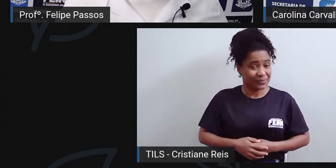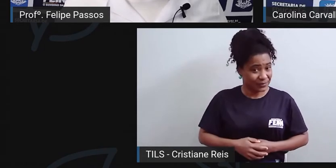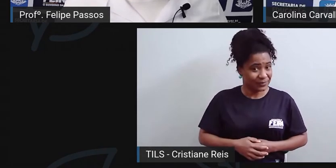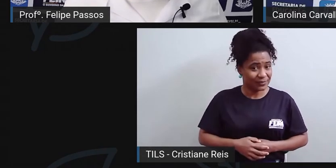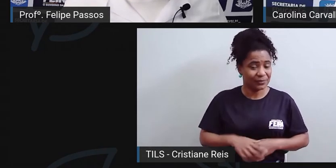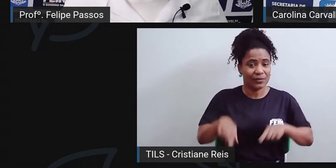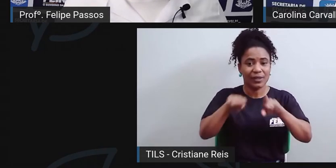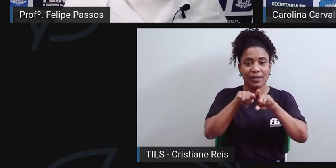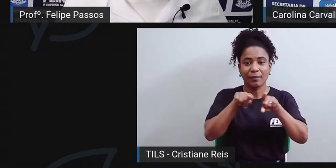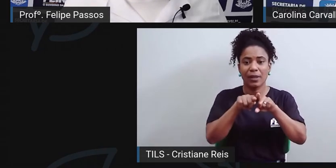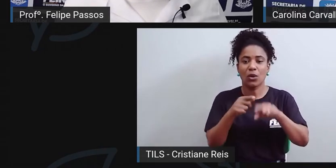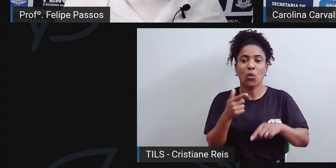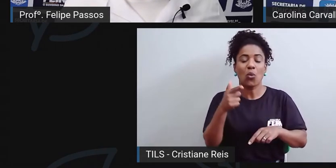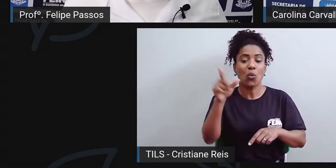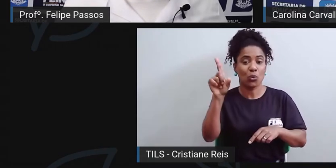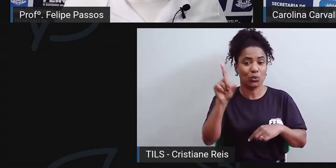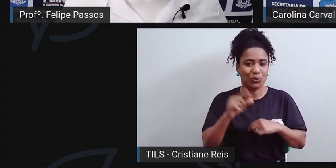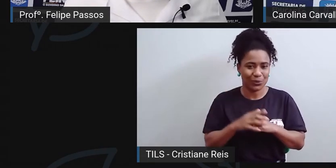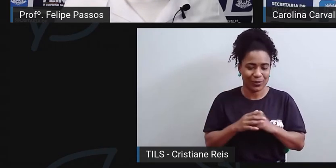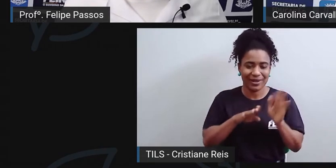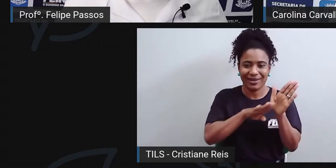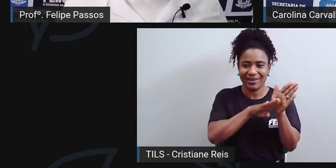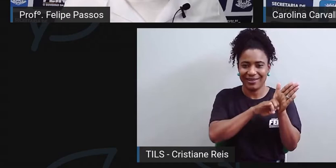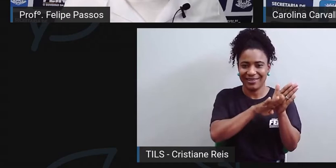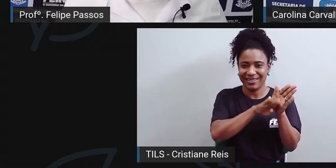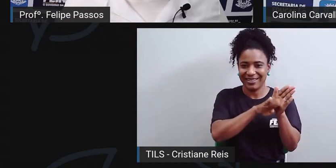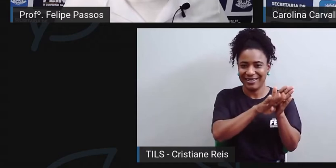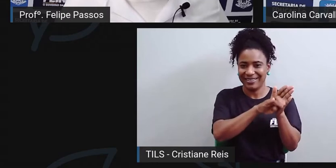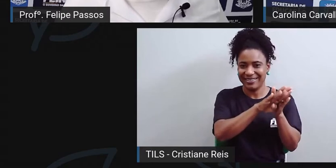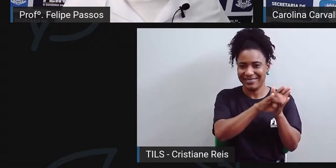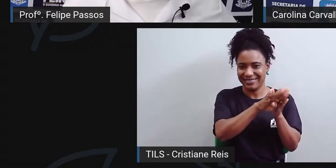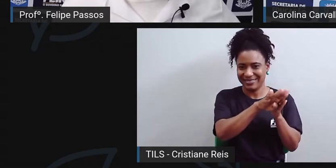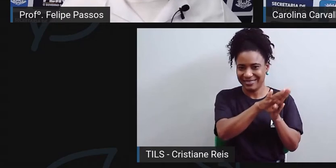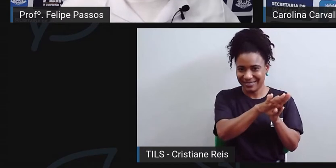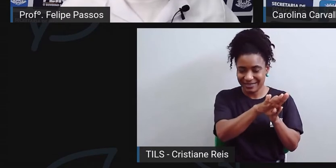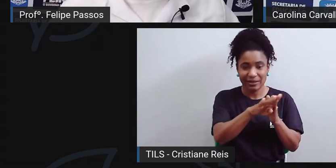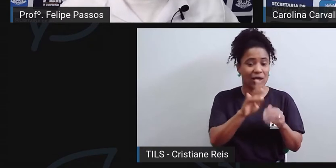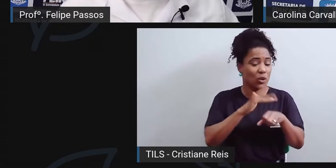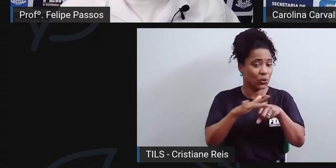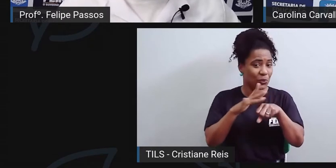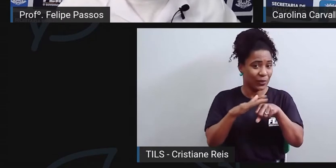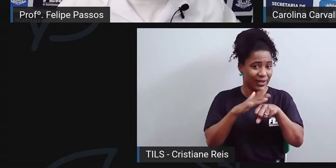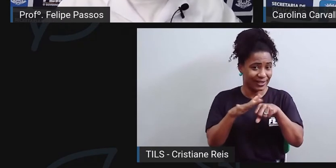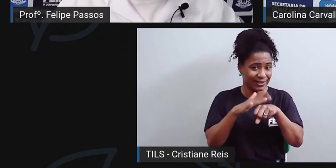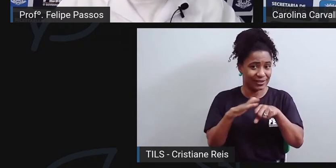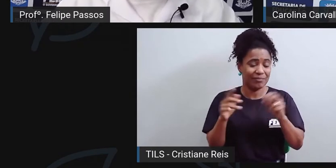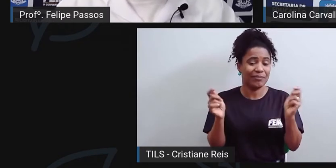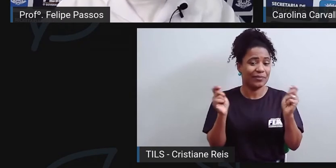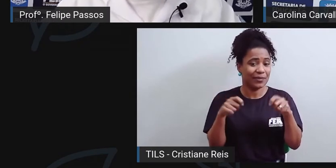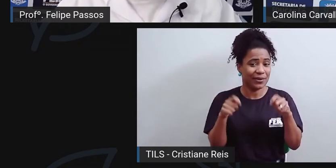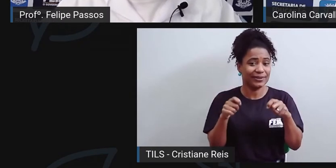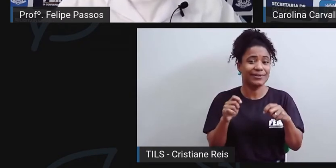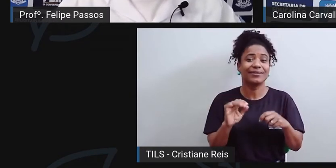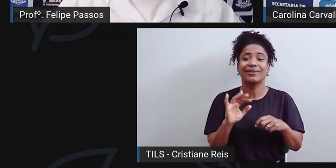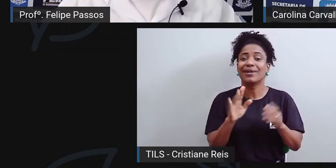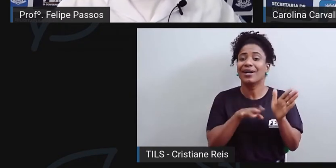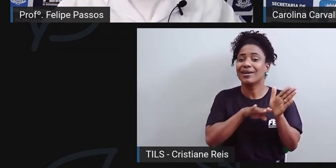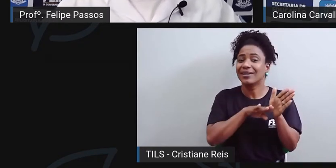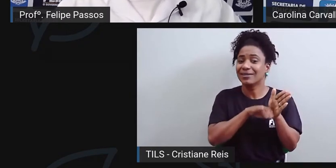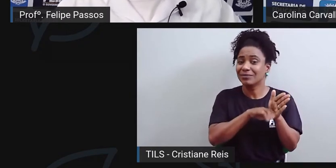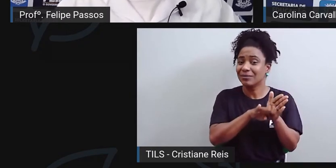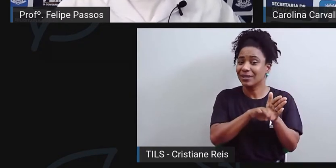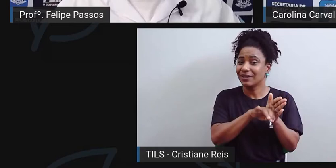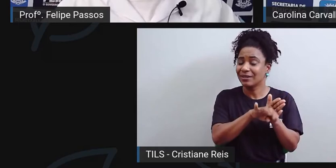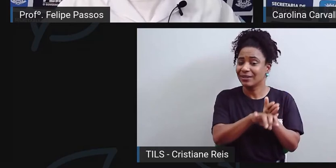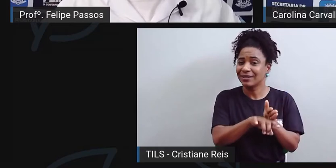Além disso, essas bactérias que são presentes nessas doenças, elas podem migrar, né,